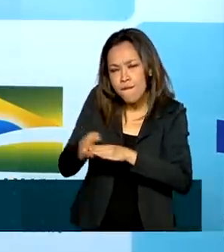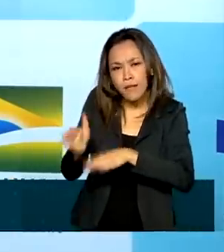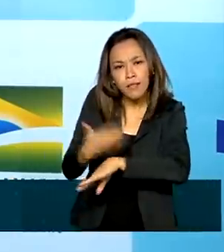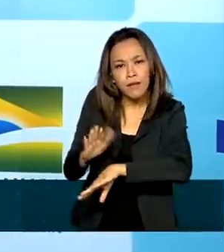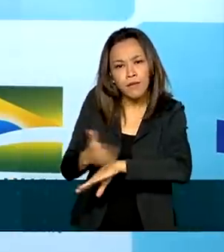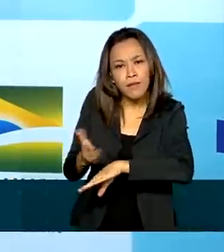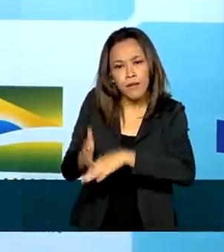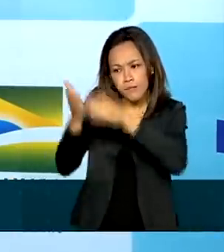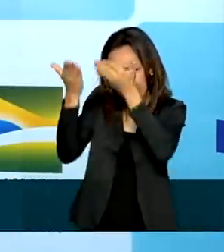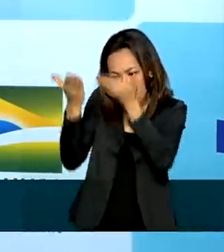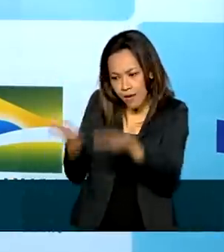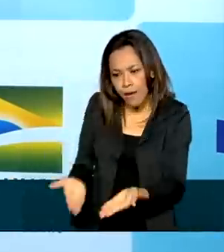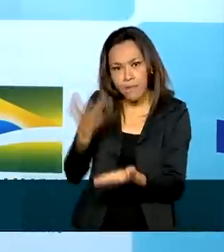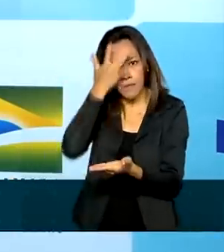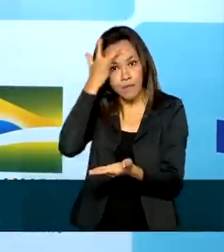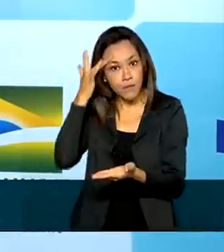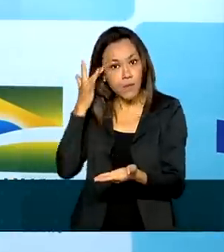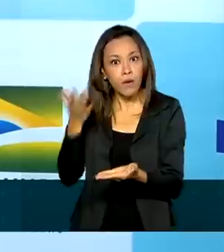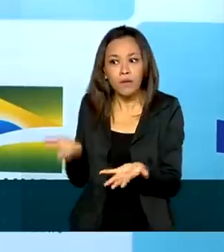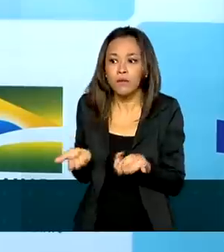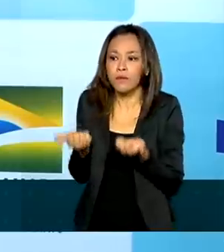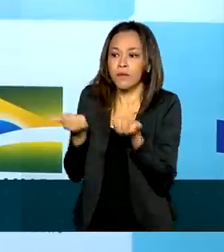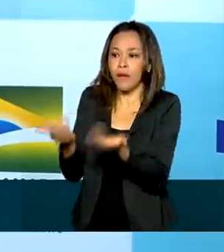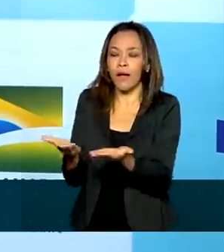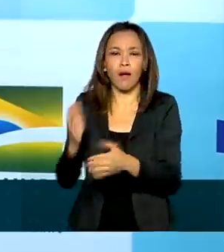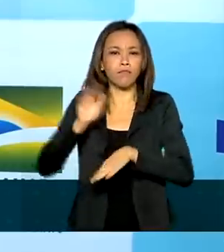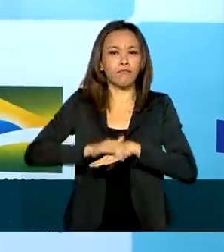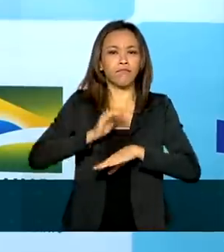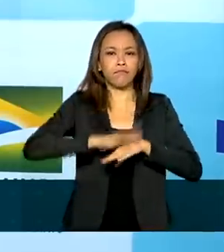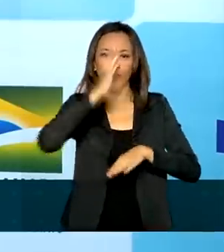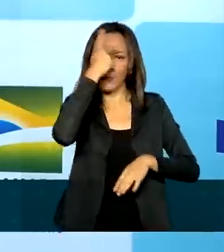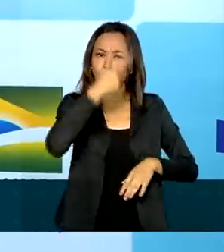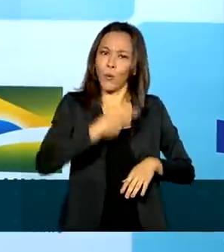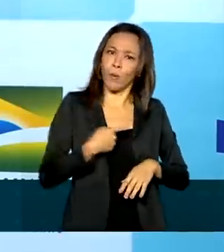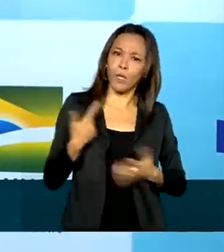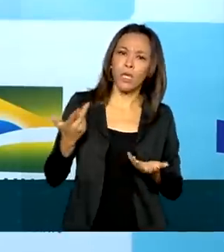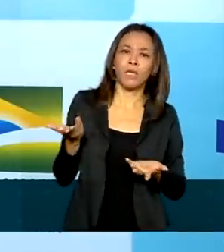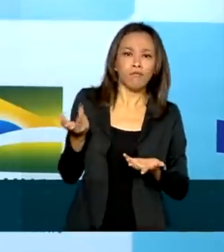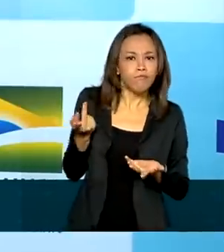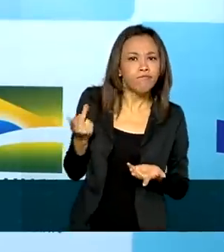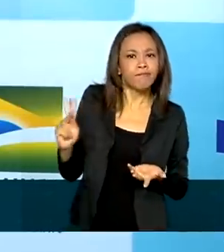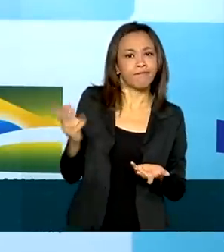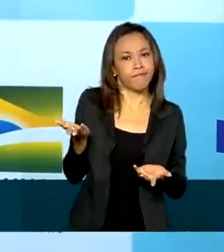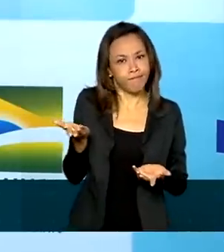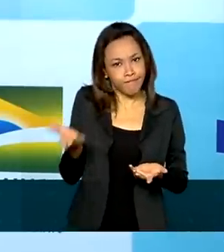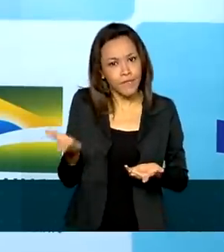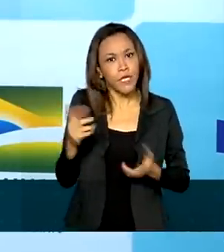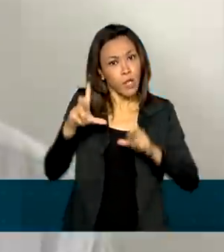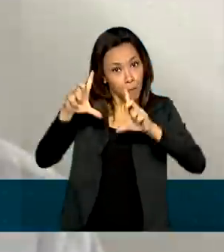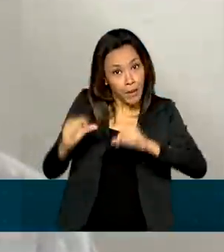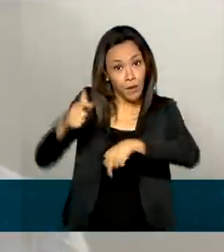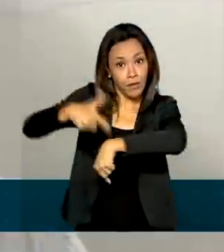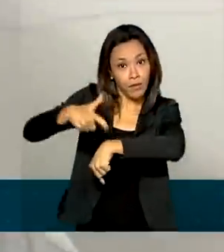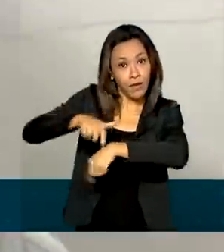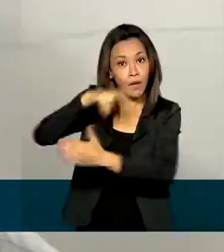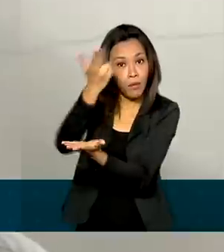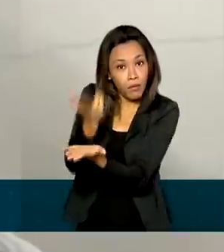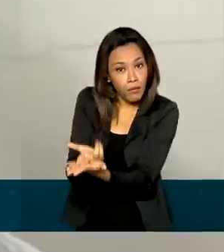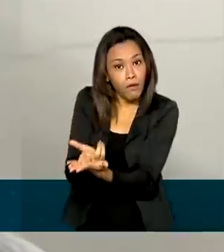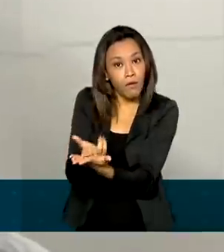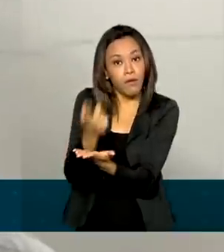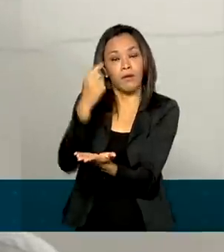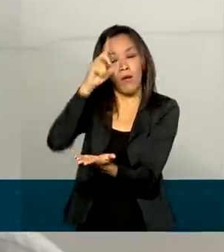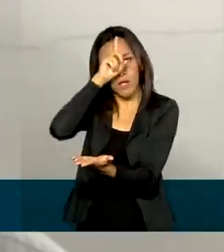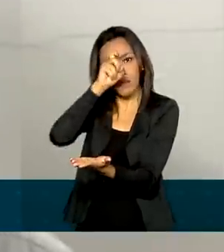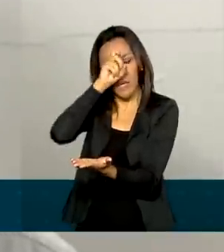você tende a oferecer para o paciente maior independência, consequentemente, menor tempo de internação. O pai do Raul